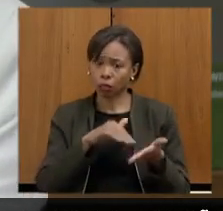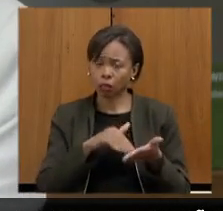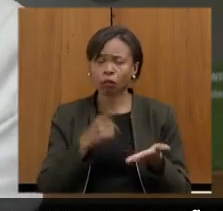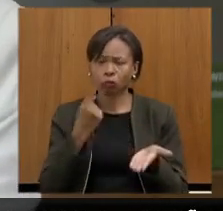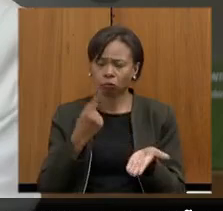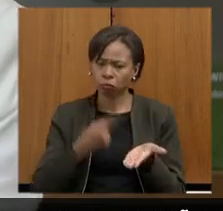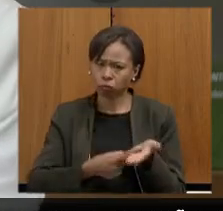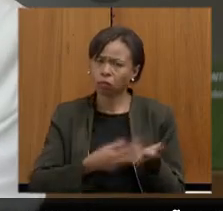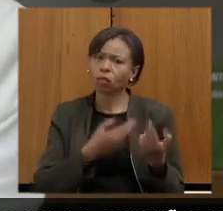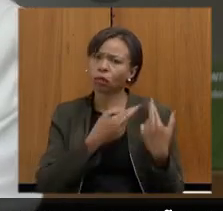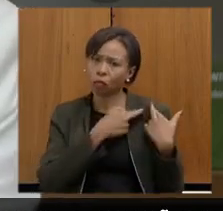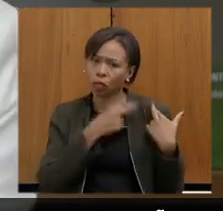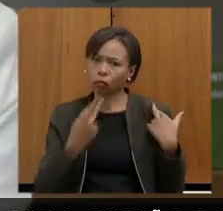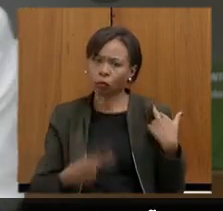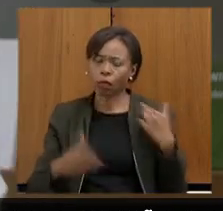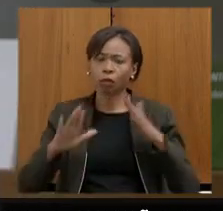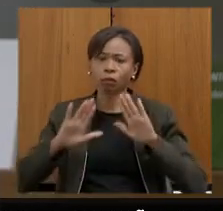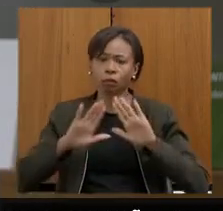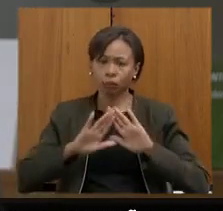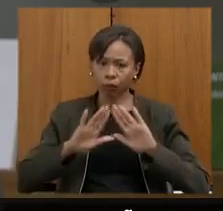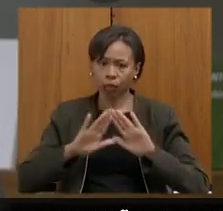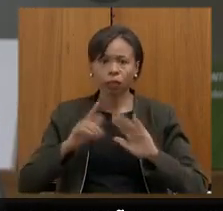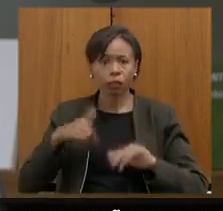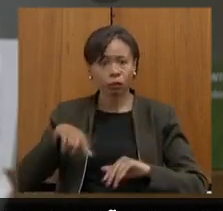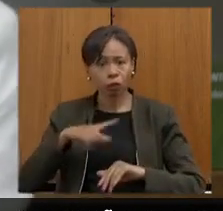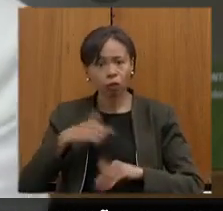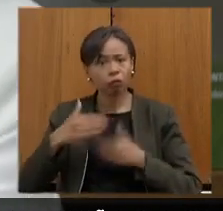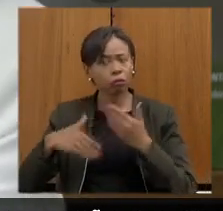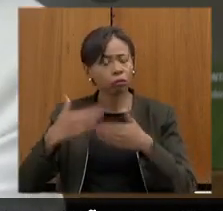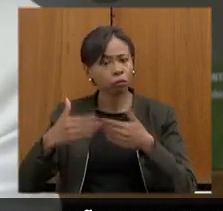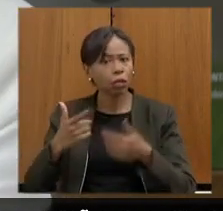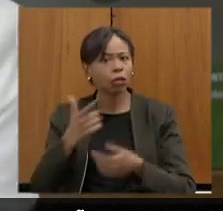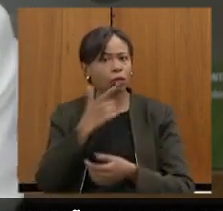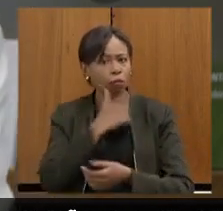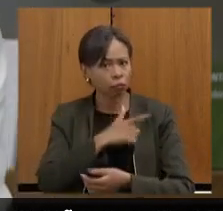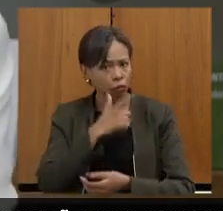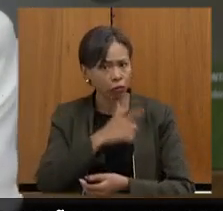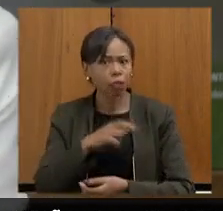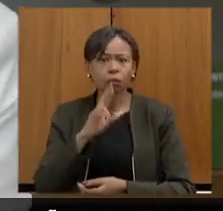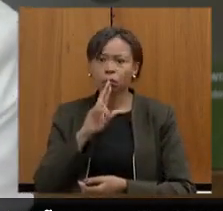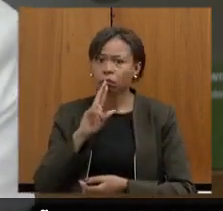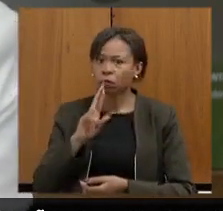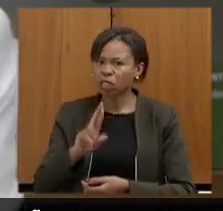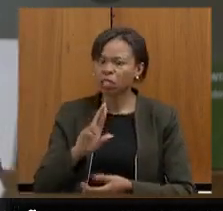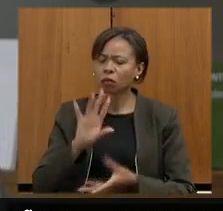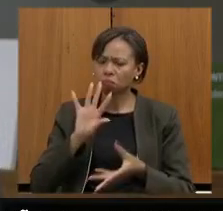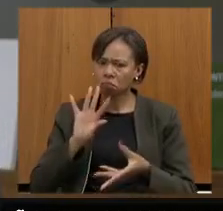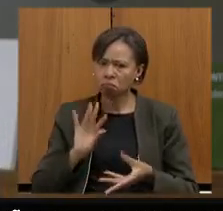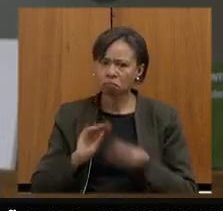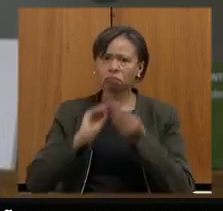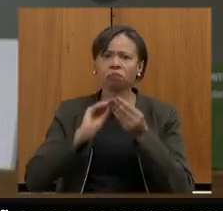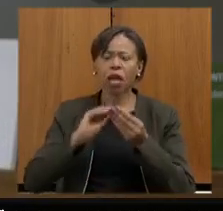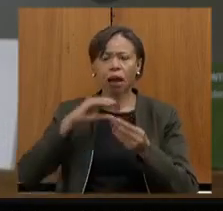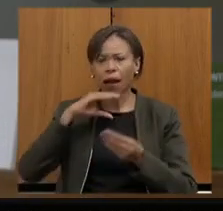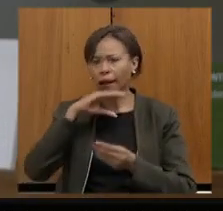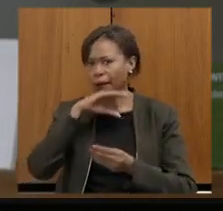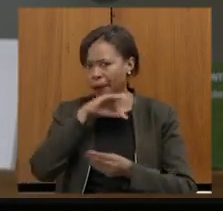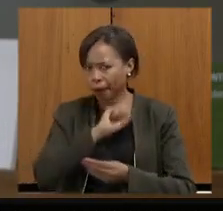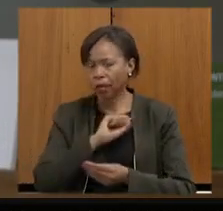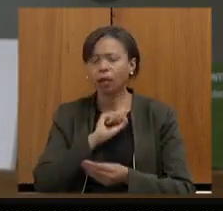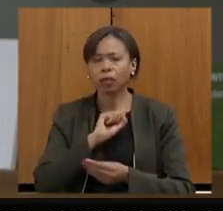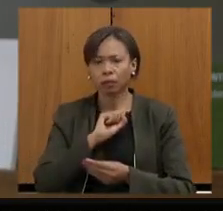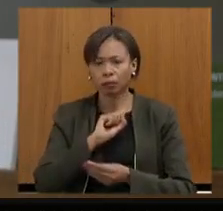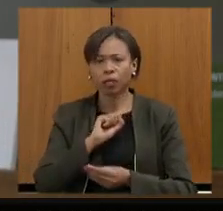com essa casa acho que a gente tem conseguido ao longo do processo trazer respostas mais objetivas de forma mais célebre